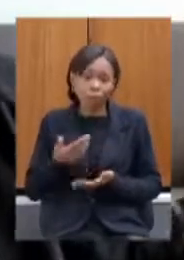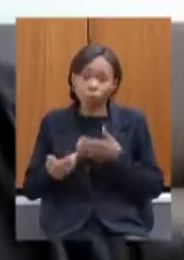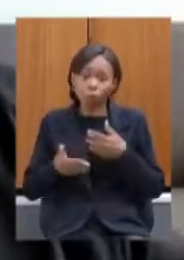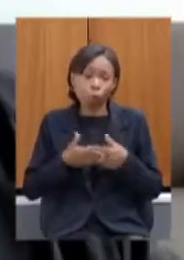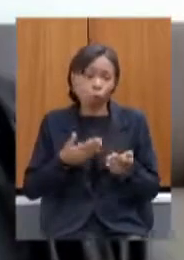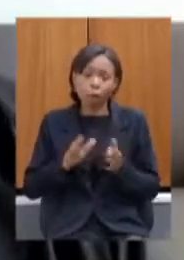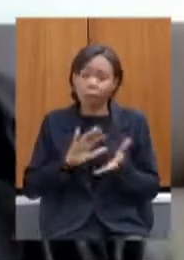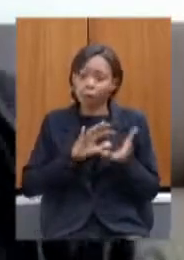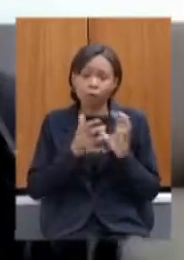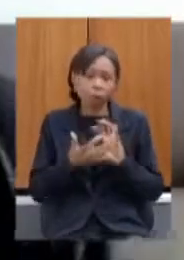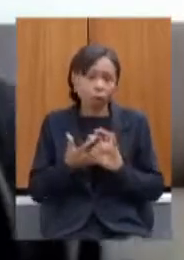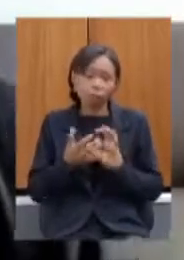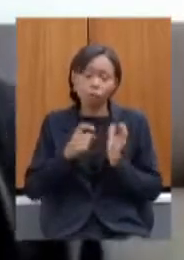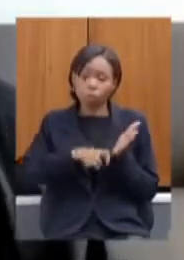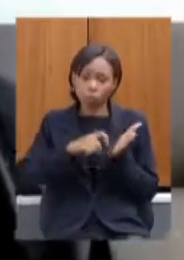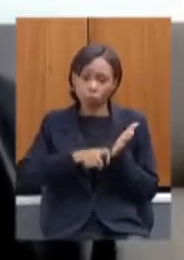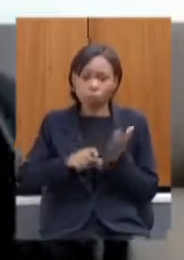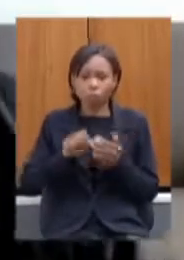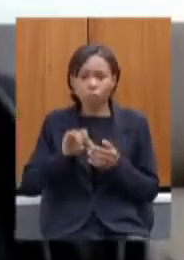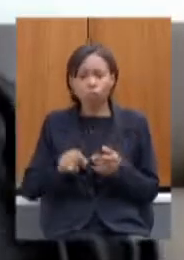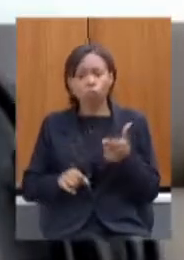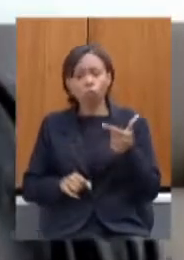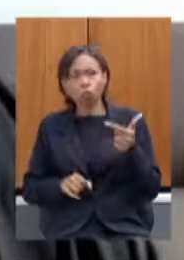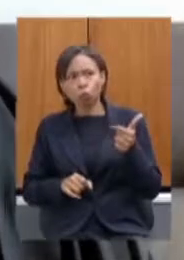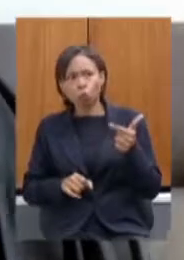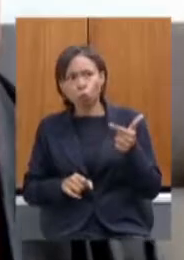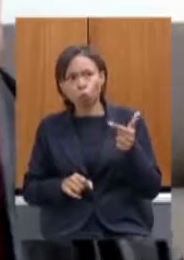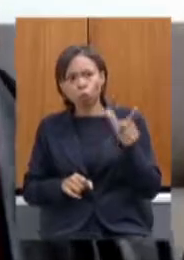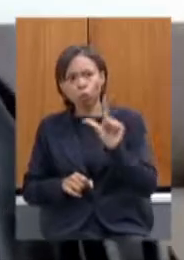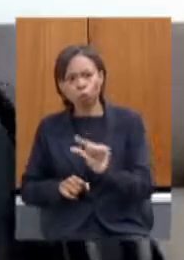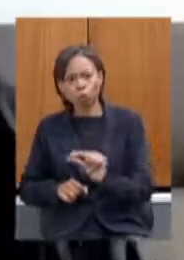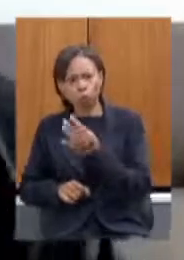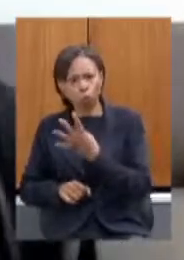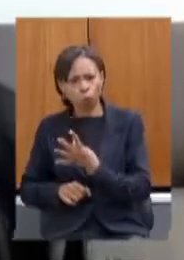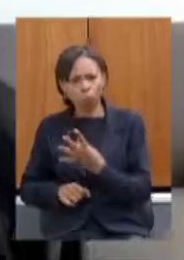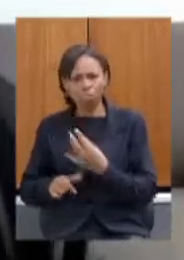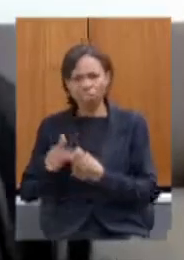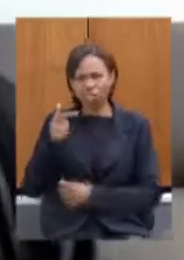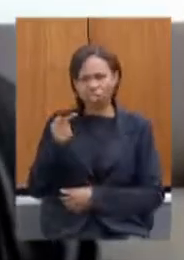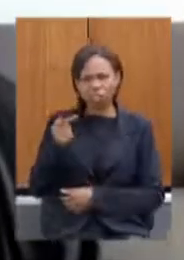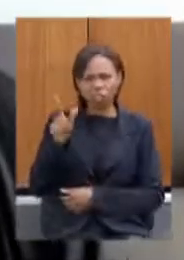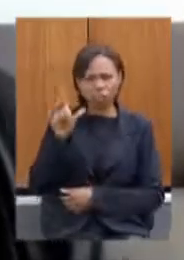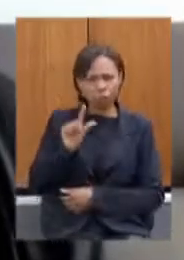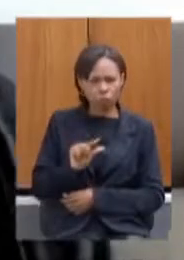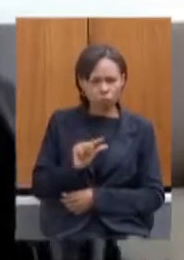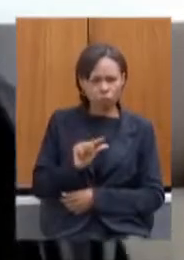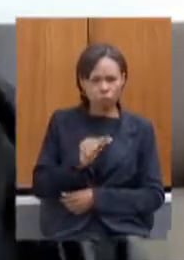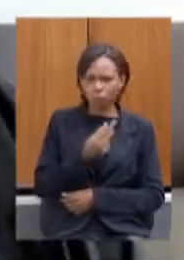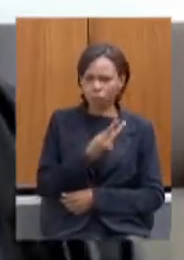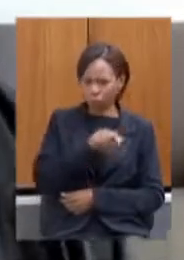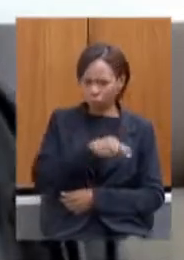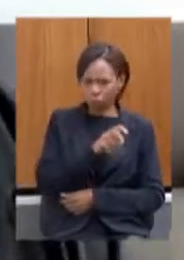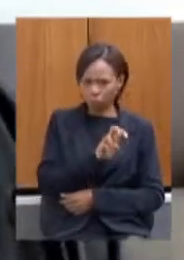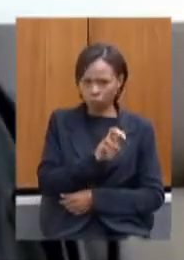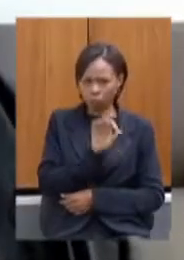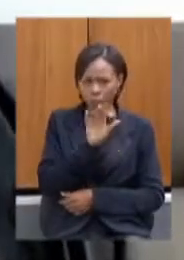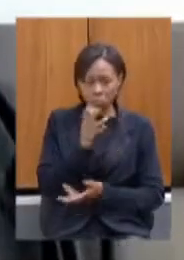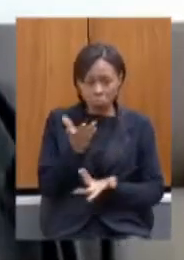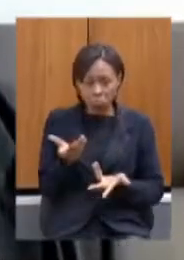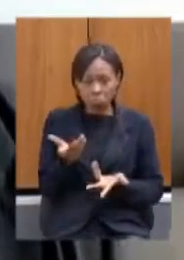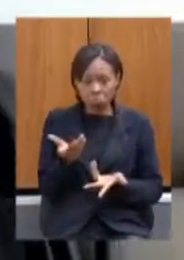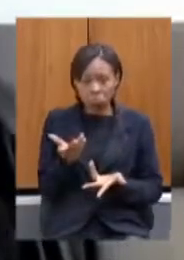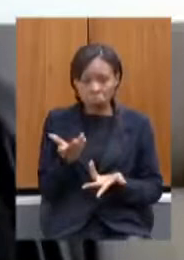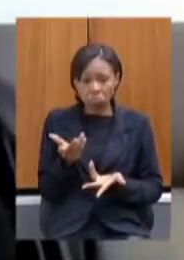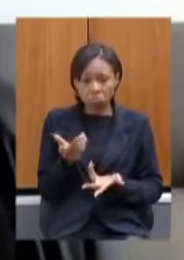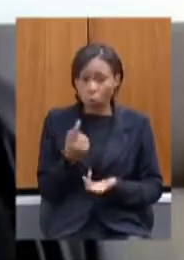reduzir de 12 para 4 e de 7 para 2,5 ou seja eu estou reduzindo